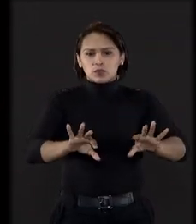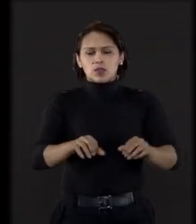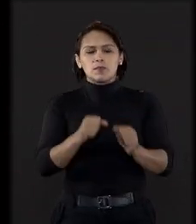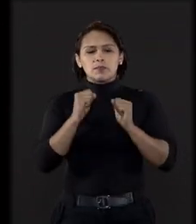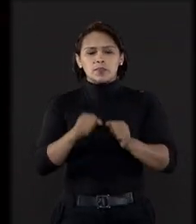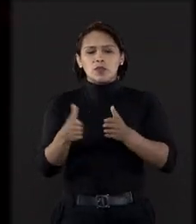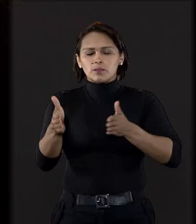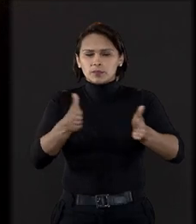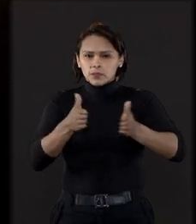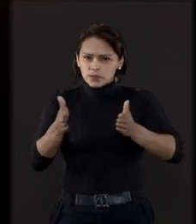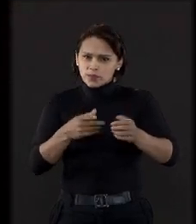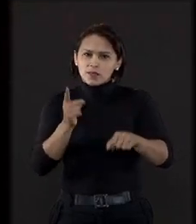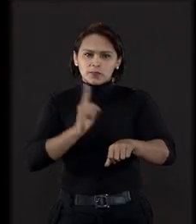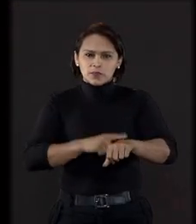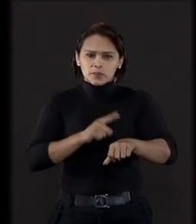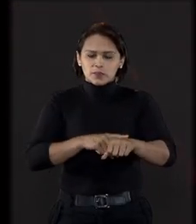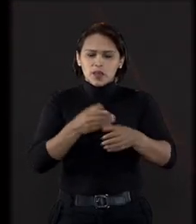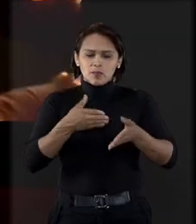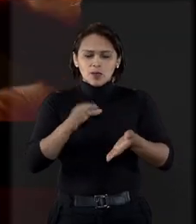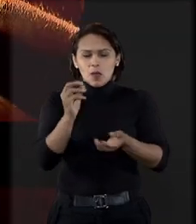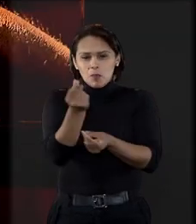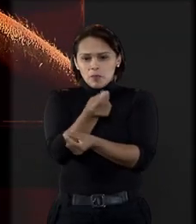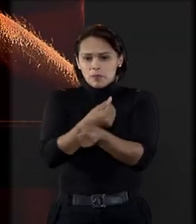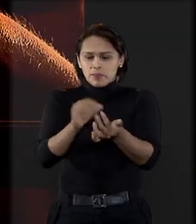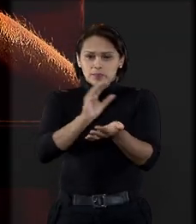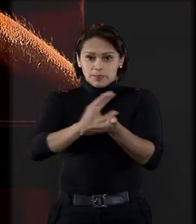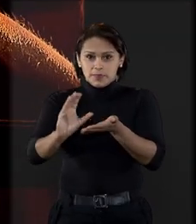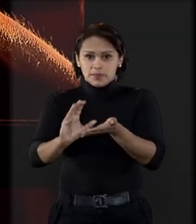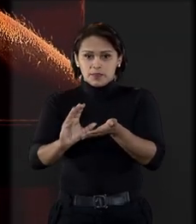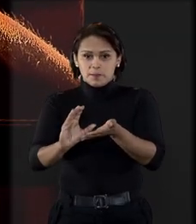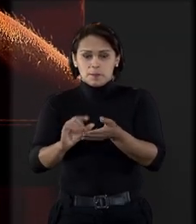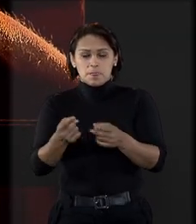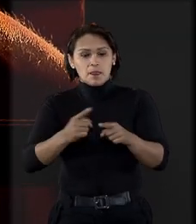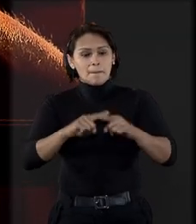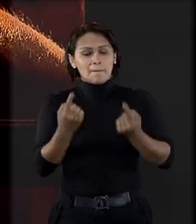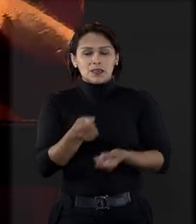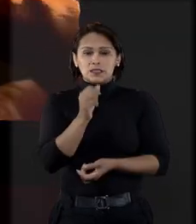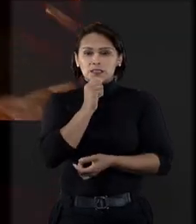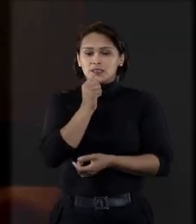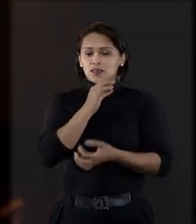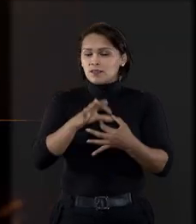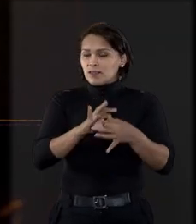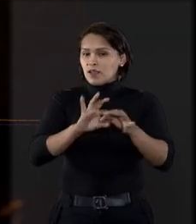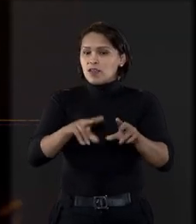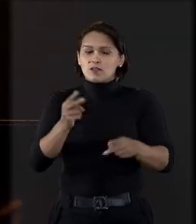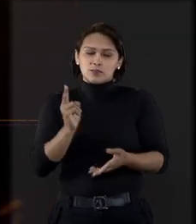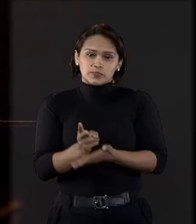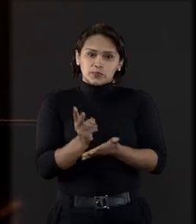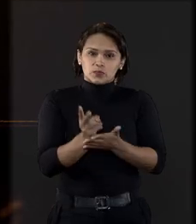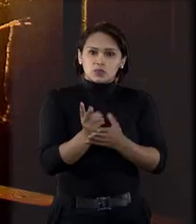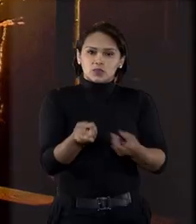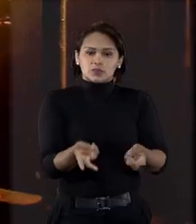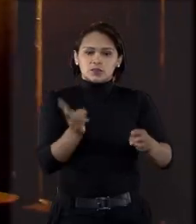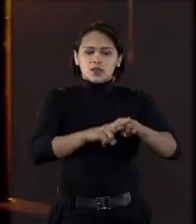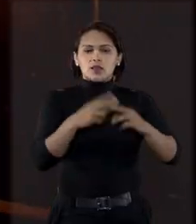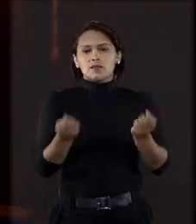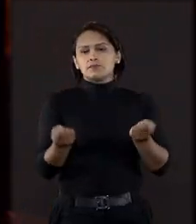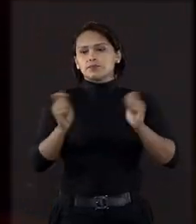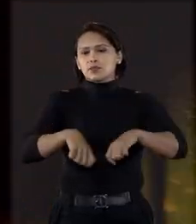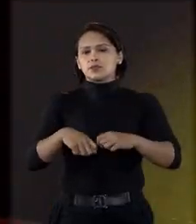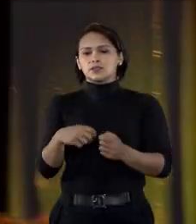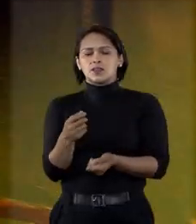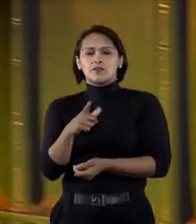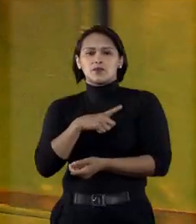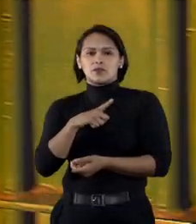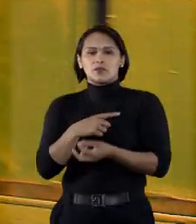foi concedida liberdade provisória condicionada ao pagamento de fiança e que ainda não estão em liberdade por falta de